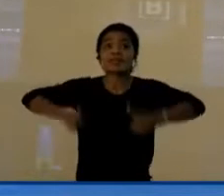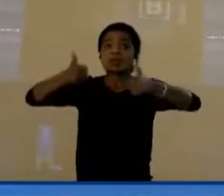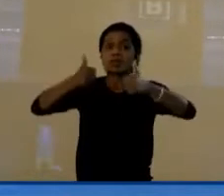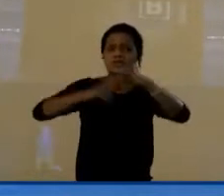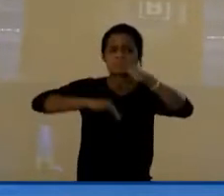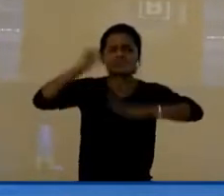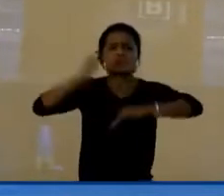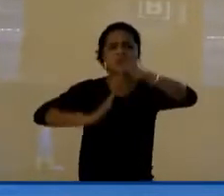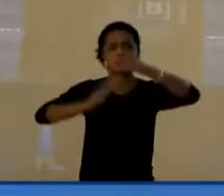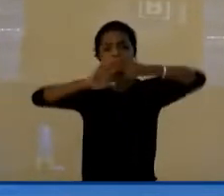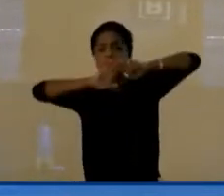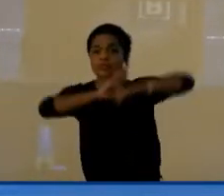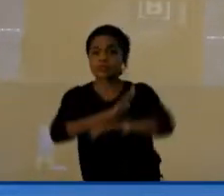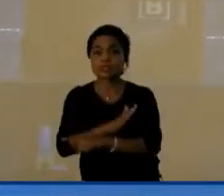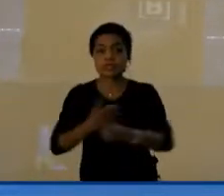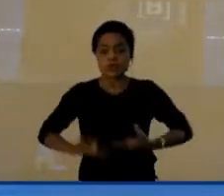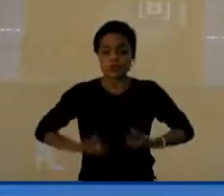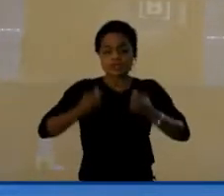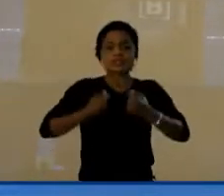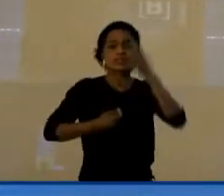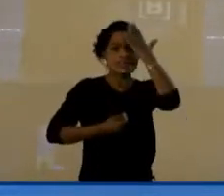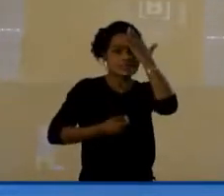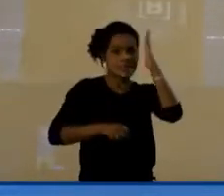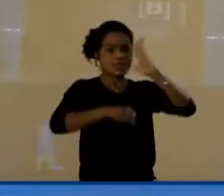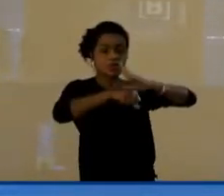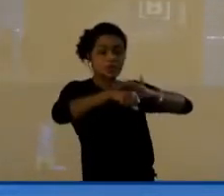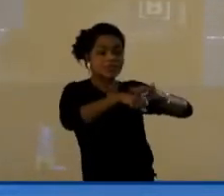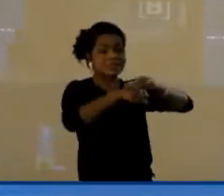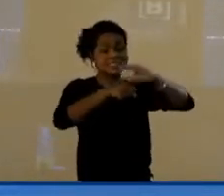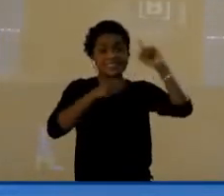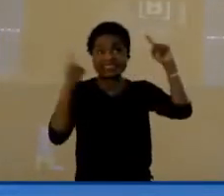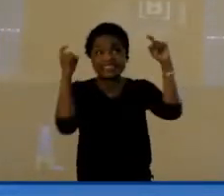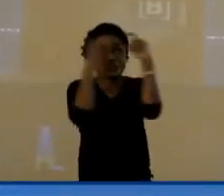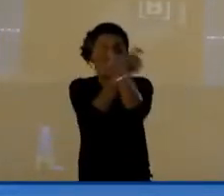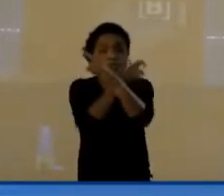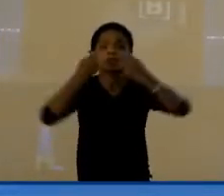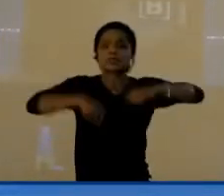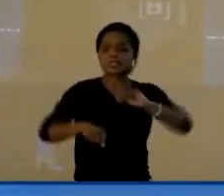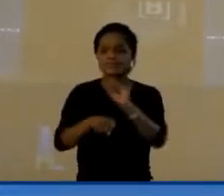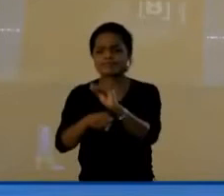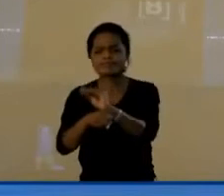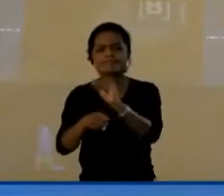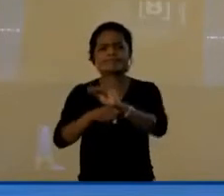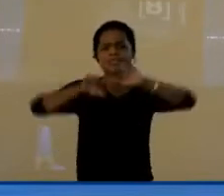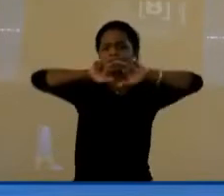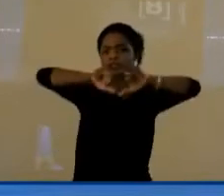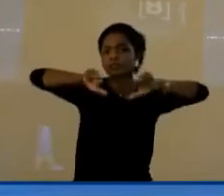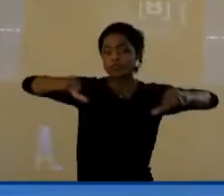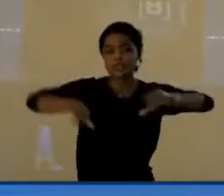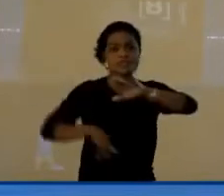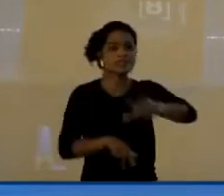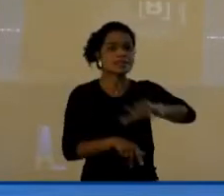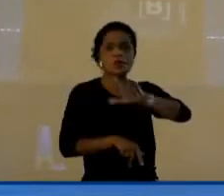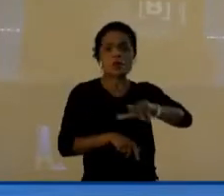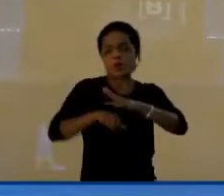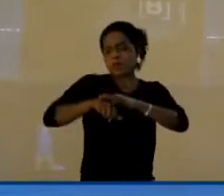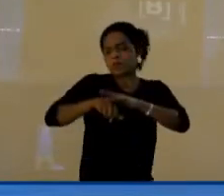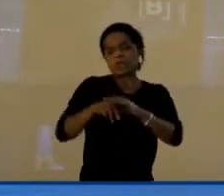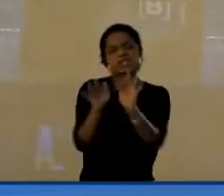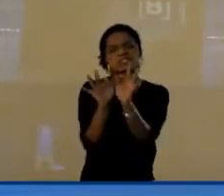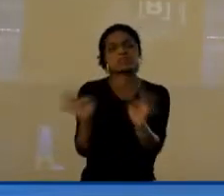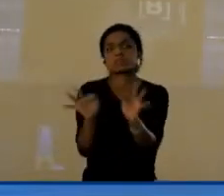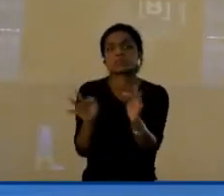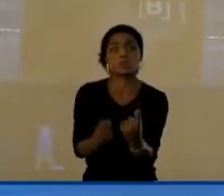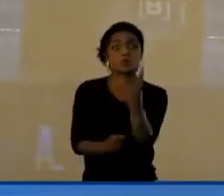naquela época. O câncer é uma doença complexa que requer um tratamento multidisciplinar. Não é uma doença de um só